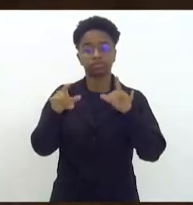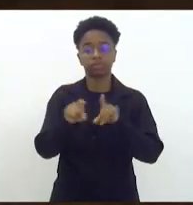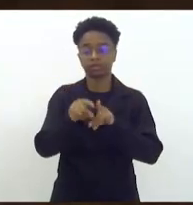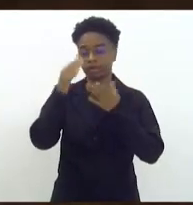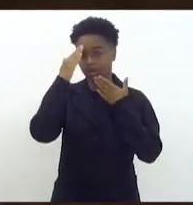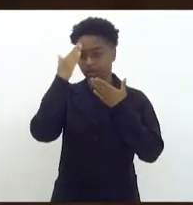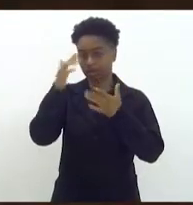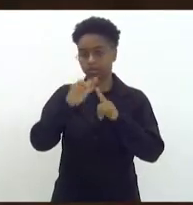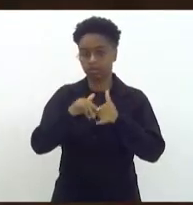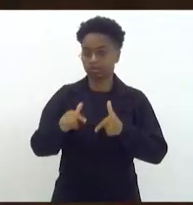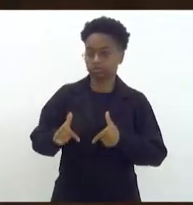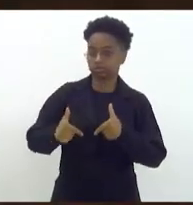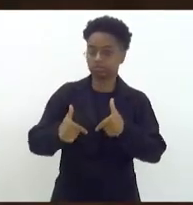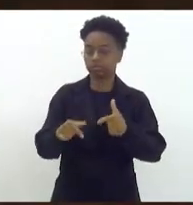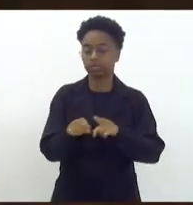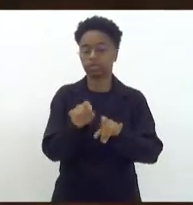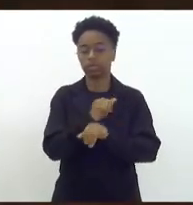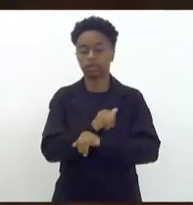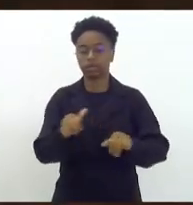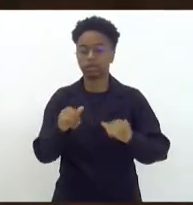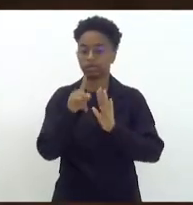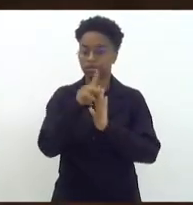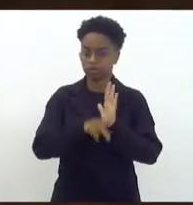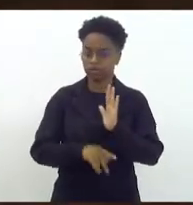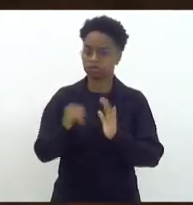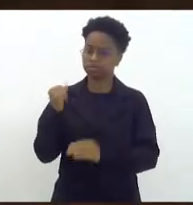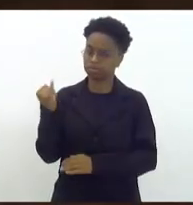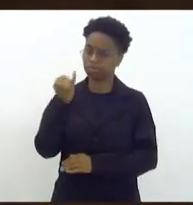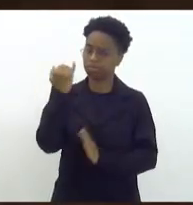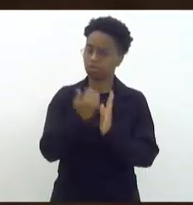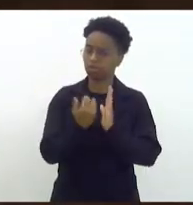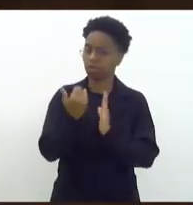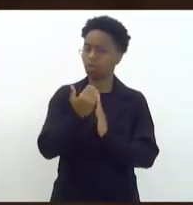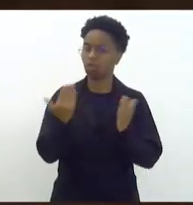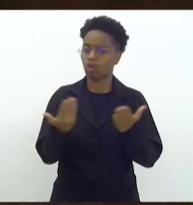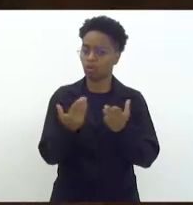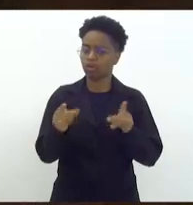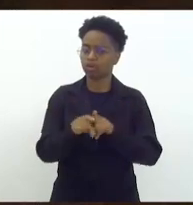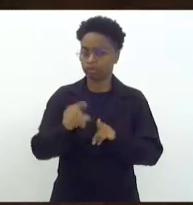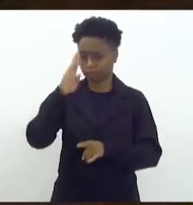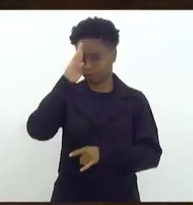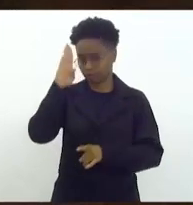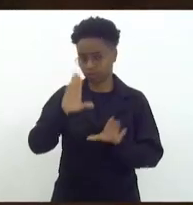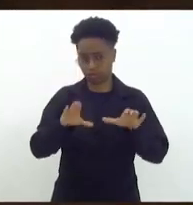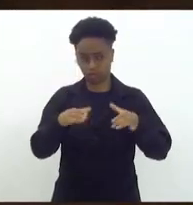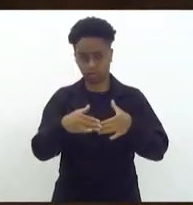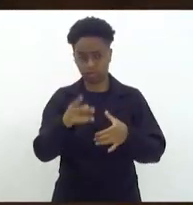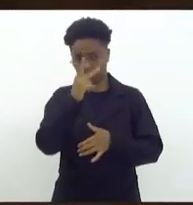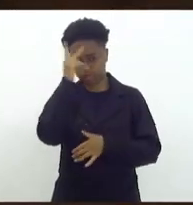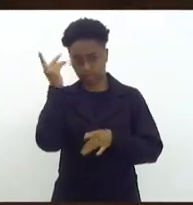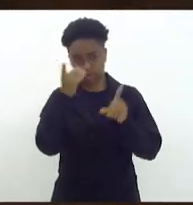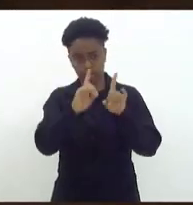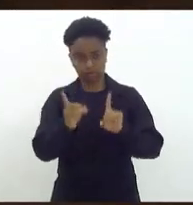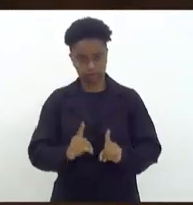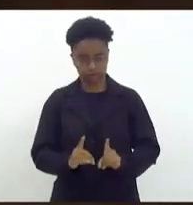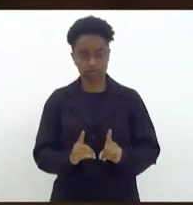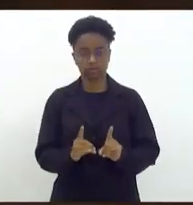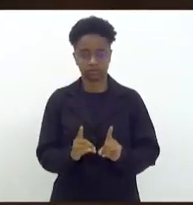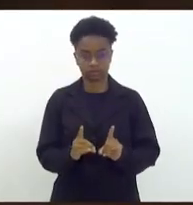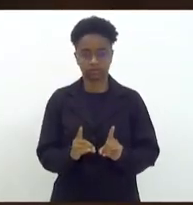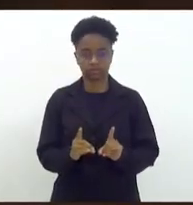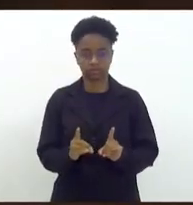iniciativa e dizer que o projeto é de suma importância hoje, especialmente para o público, para a pessoa com deficiência